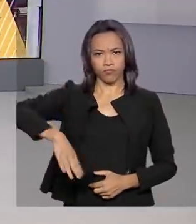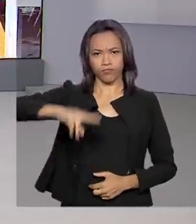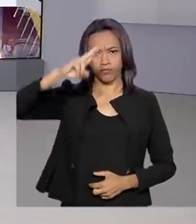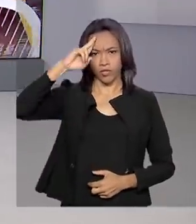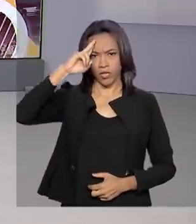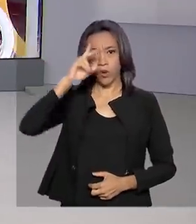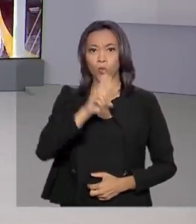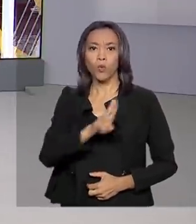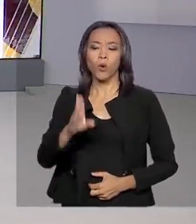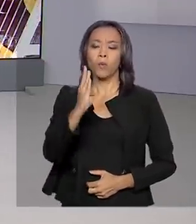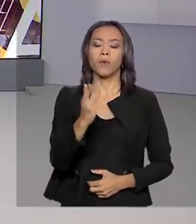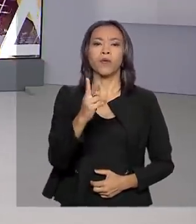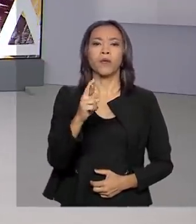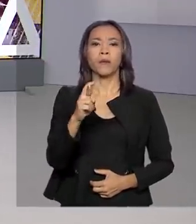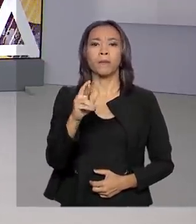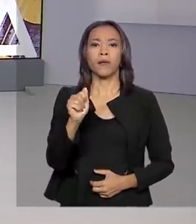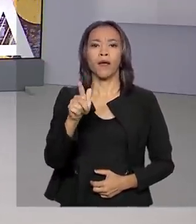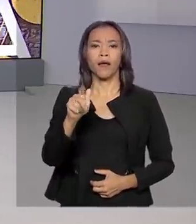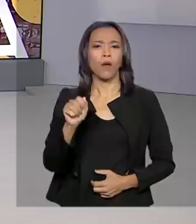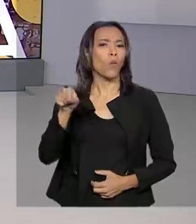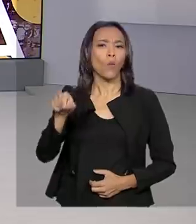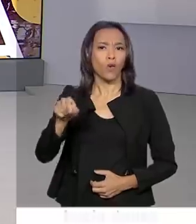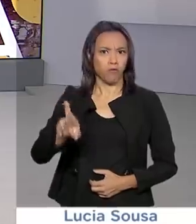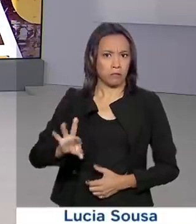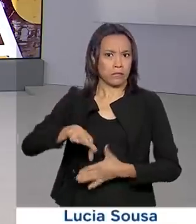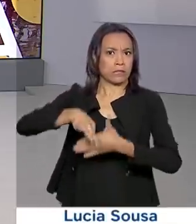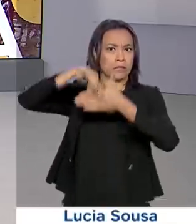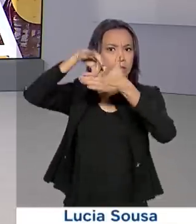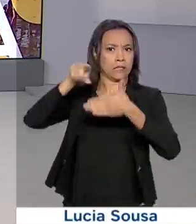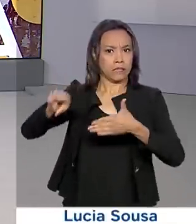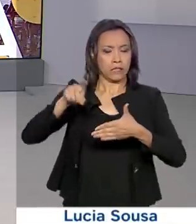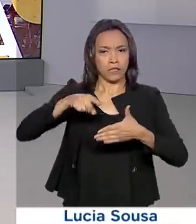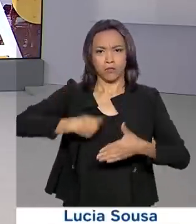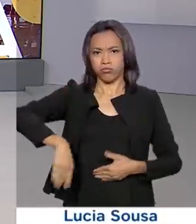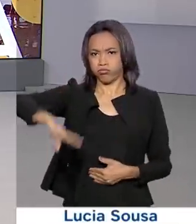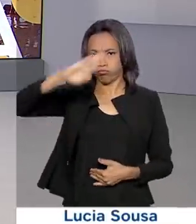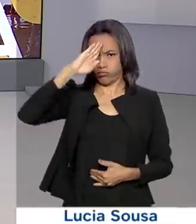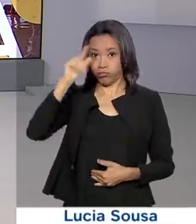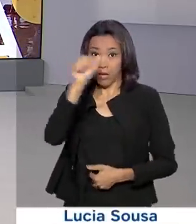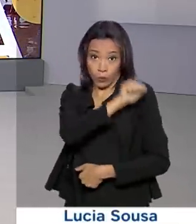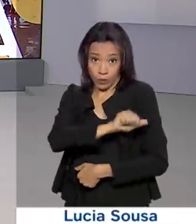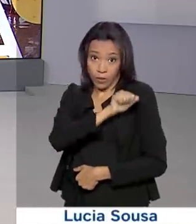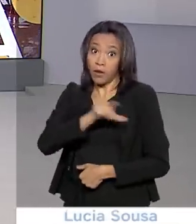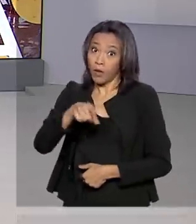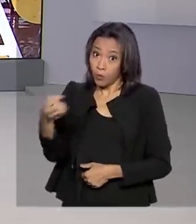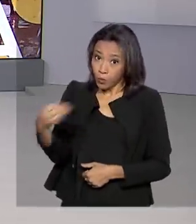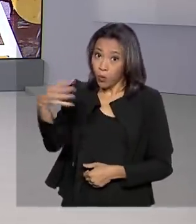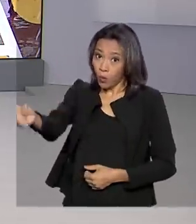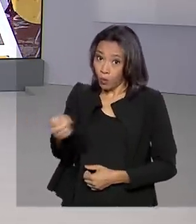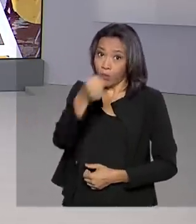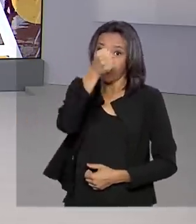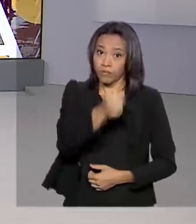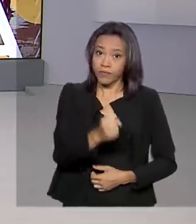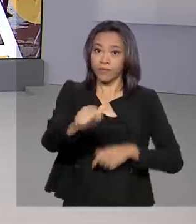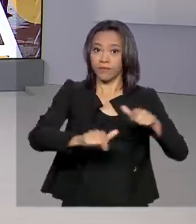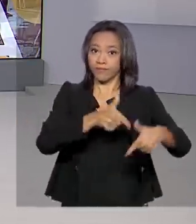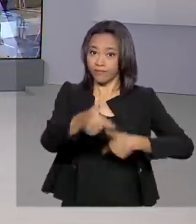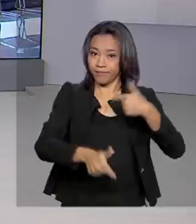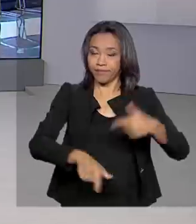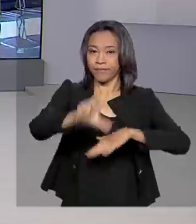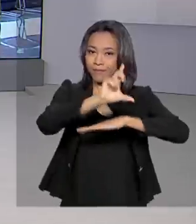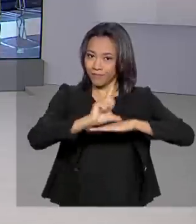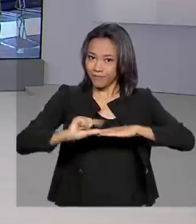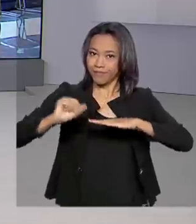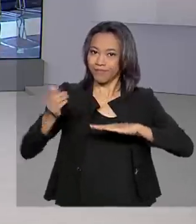Neto, que comandou a intervenção federal no Rio de Janeiro em 2018, é o novo chefe da Casa Civil. Vamos agora conversar com a